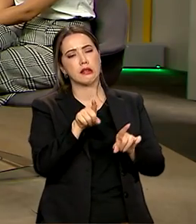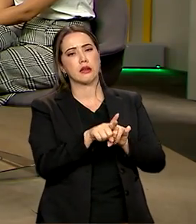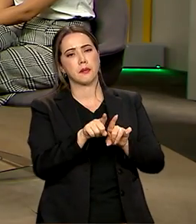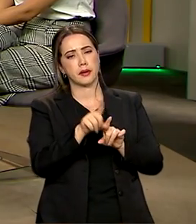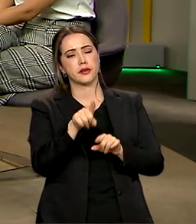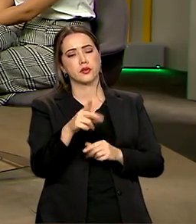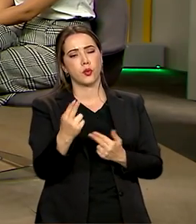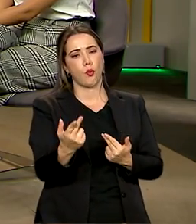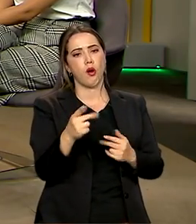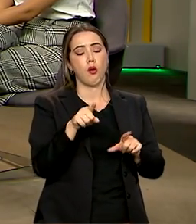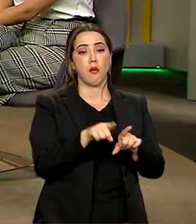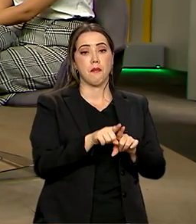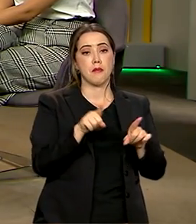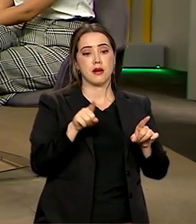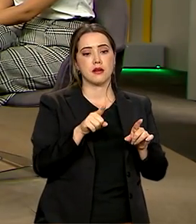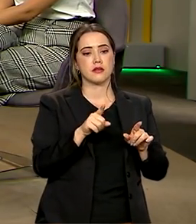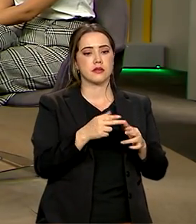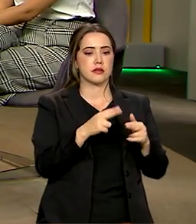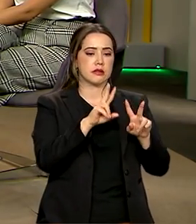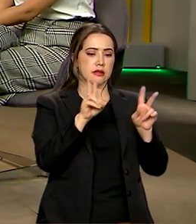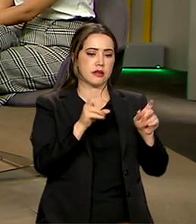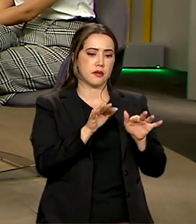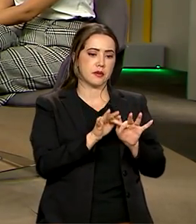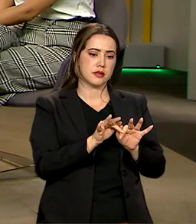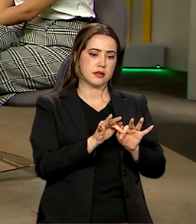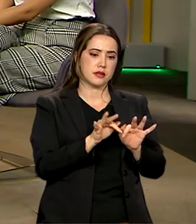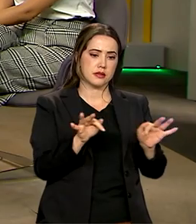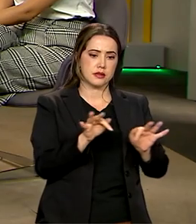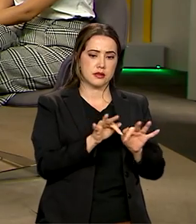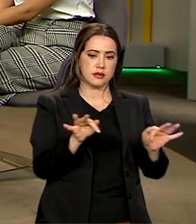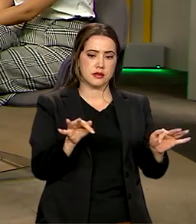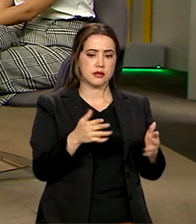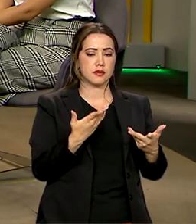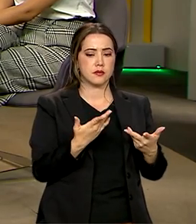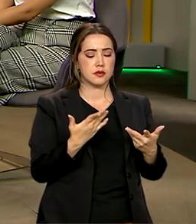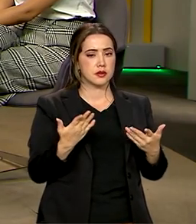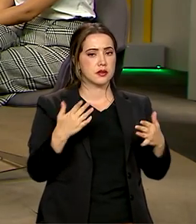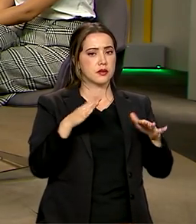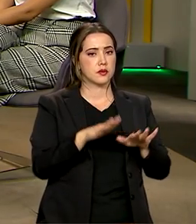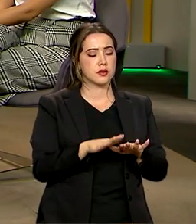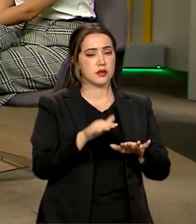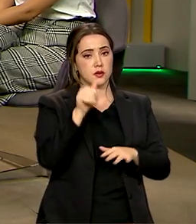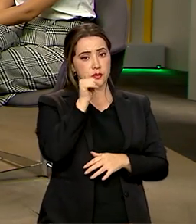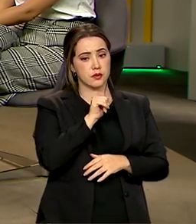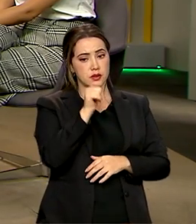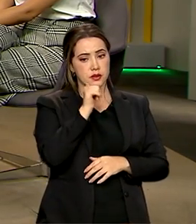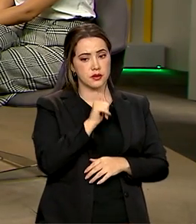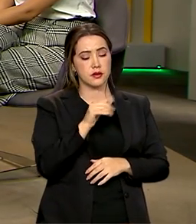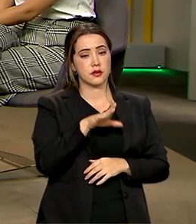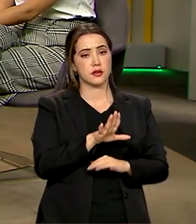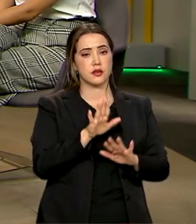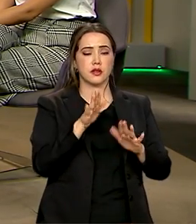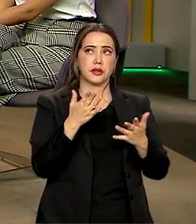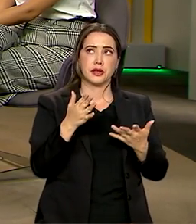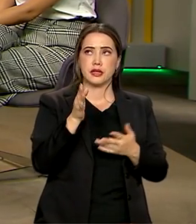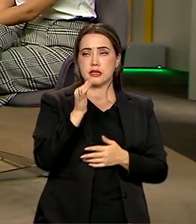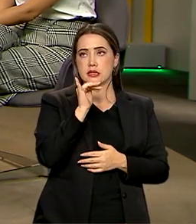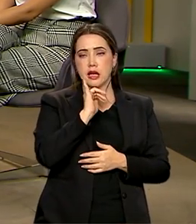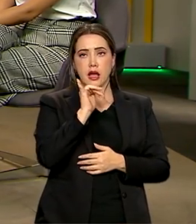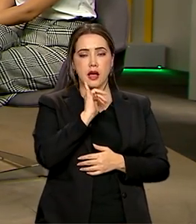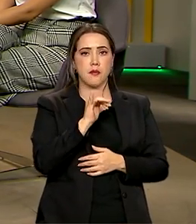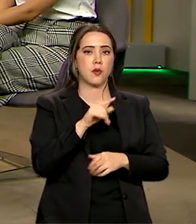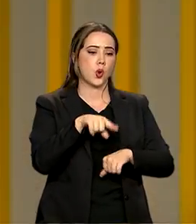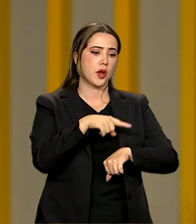são questões simples, assim, da inserção da mulher. No final de semana, os melhores